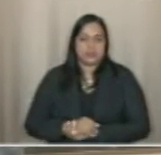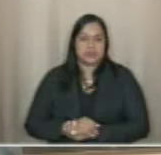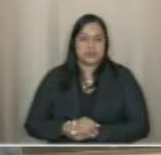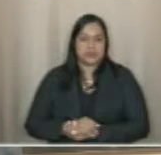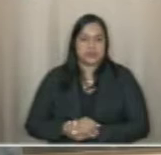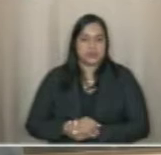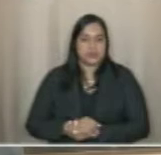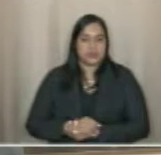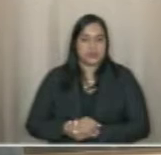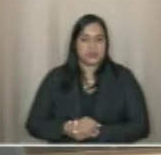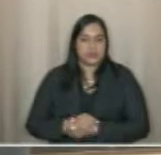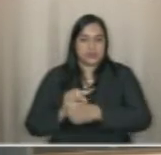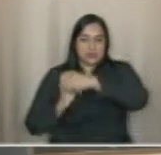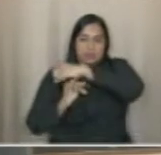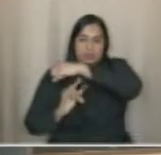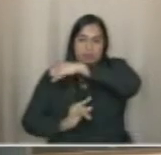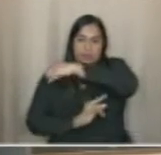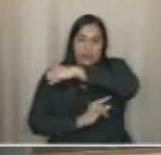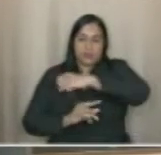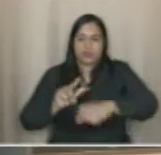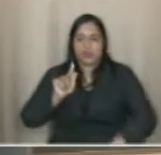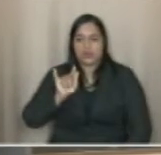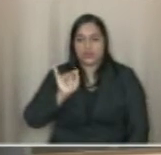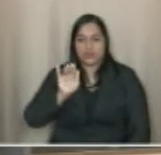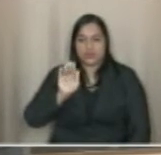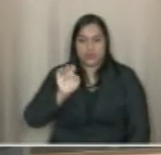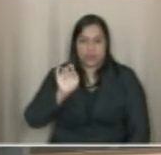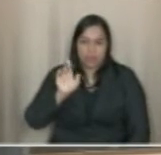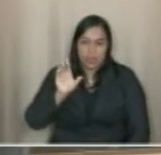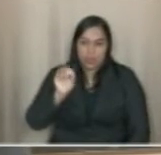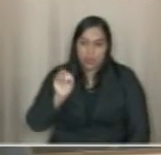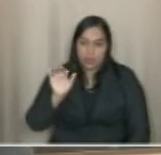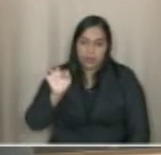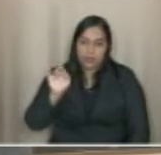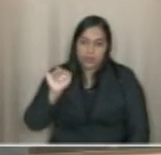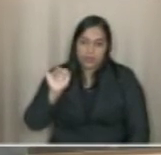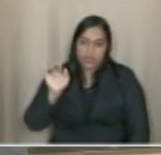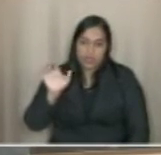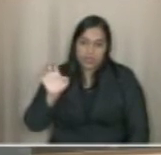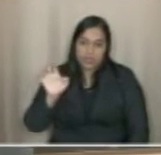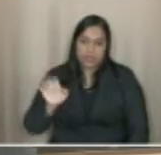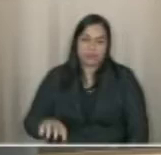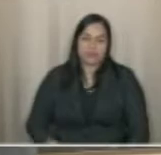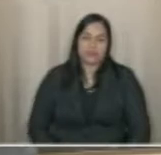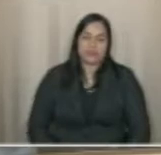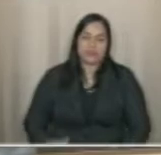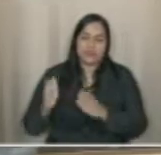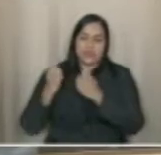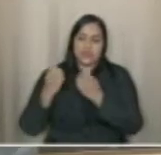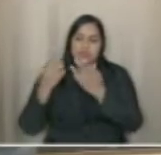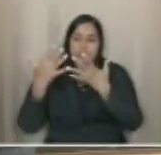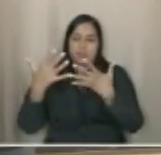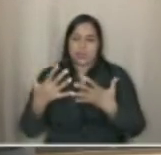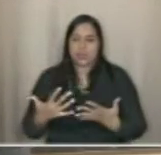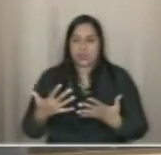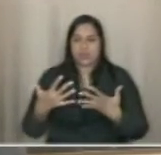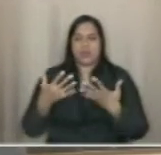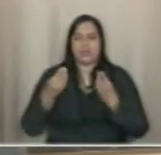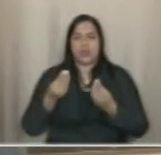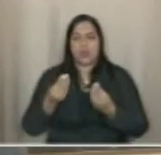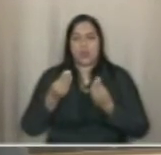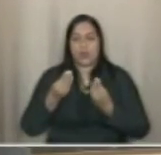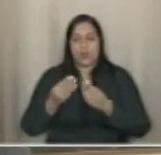na subida da ponte de Gilberto Freire. E foi uma reunião muito proveitosa, dizendo como seria essa ponte,